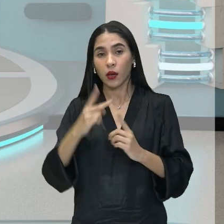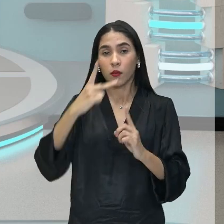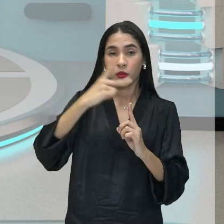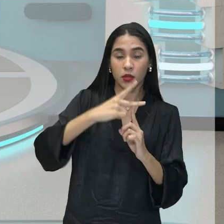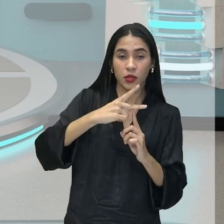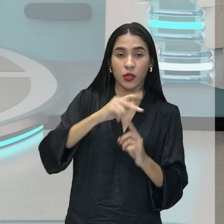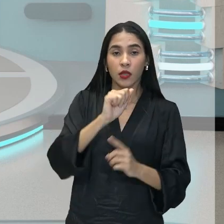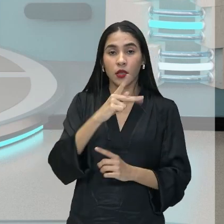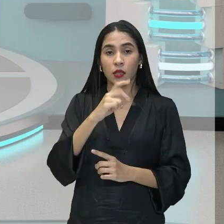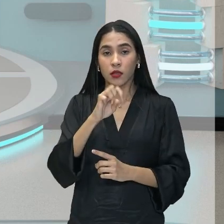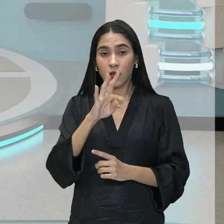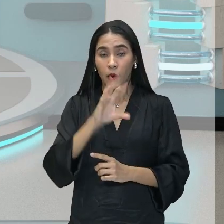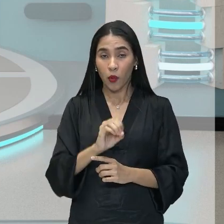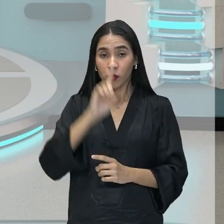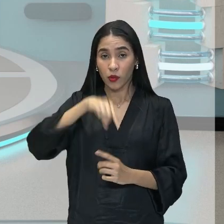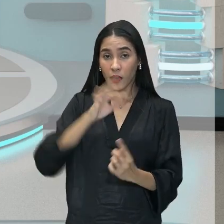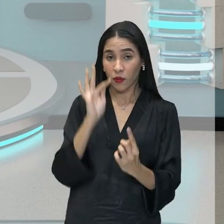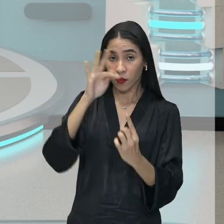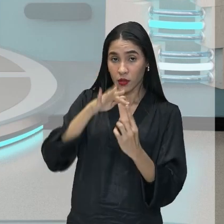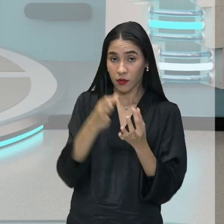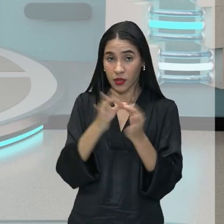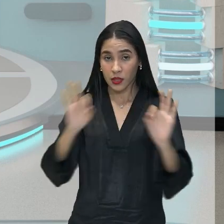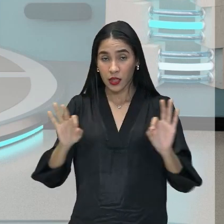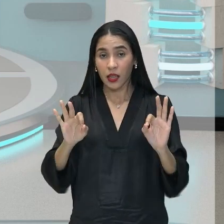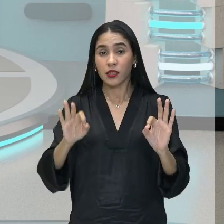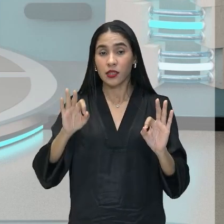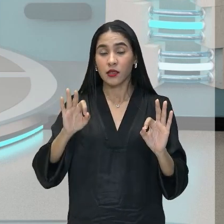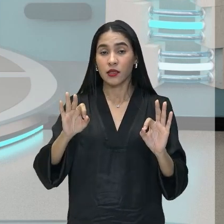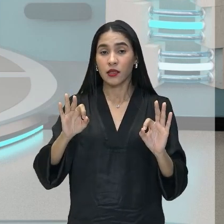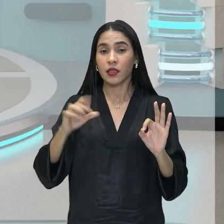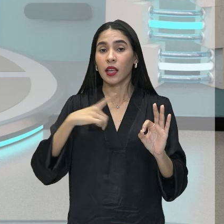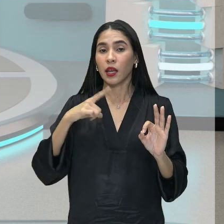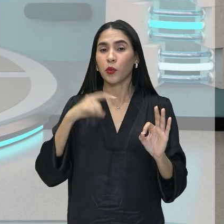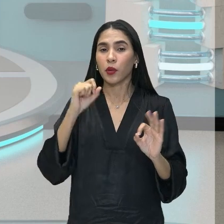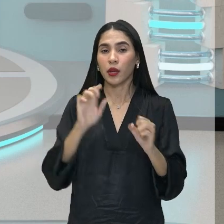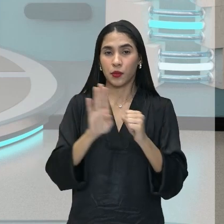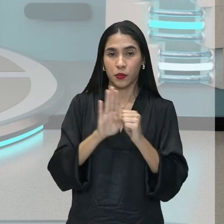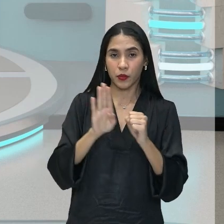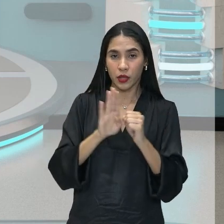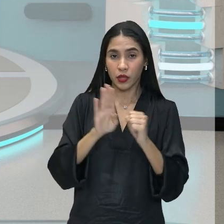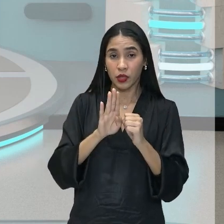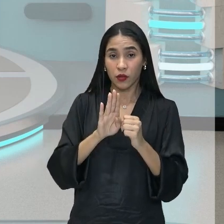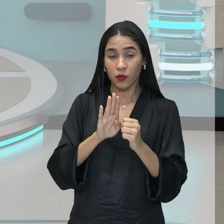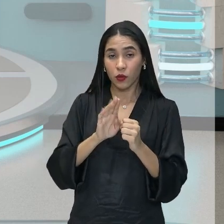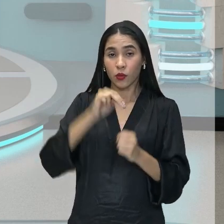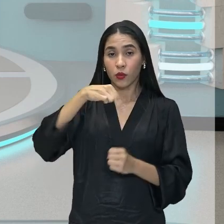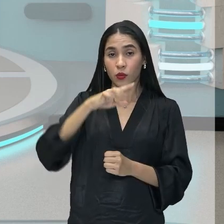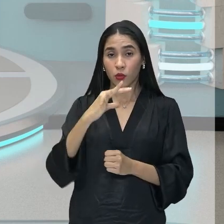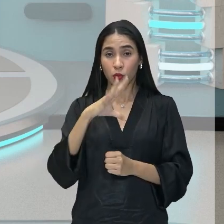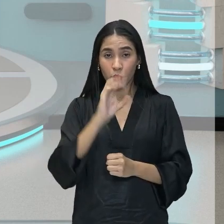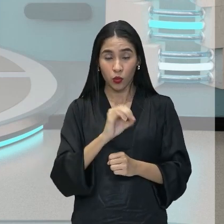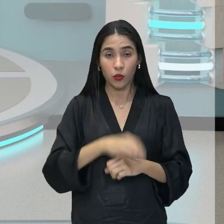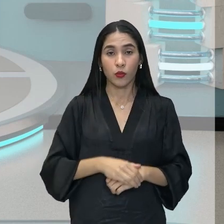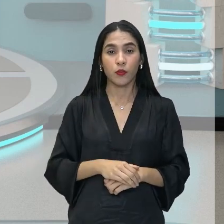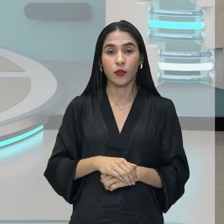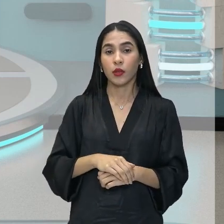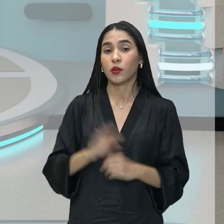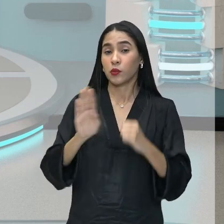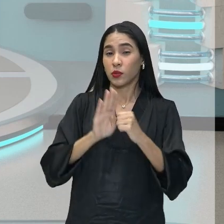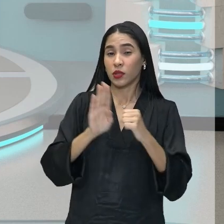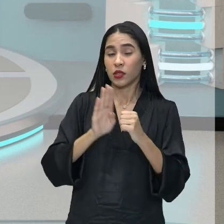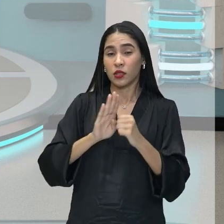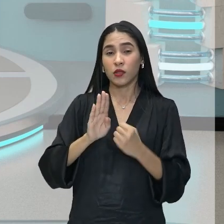aposto, são funções sintáticas que têm um sujeito, ou seja, um substantivo como núcleo. E por ter esse substantivo como